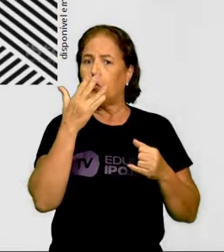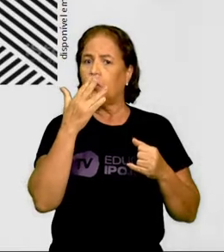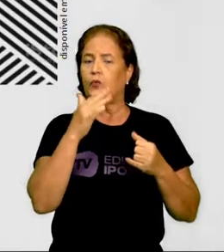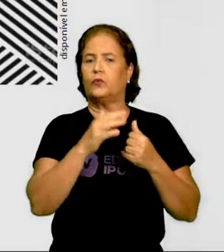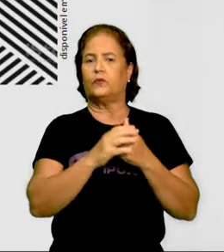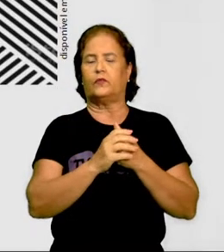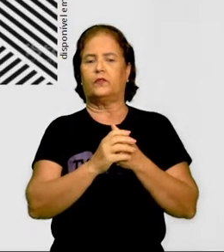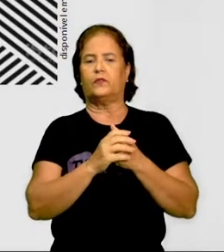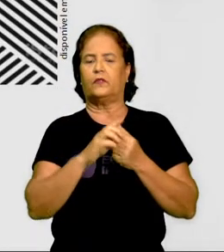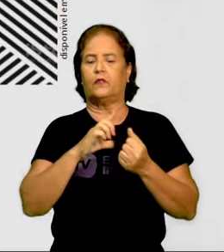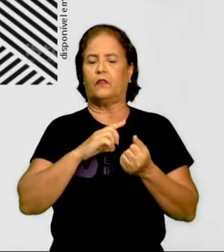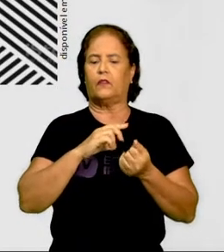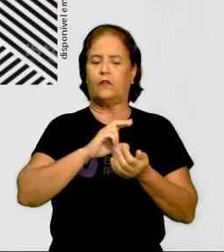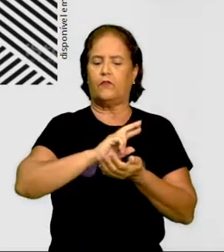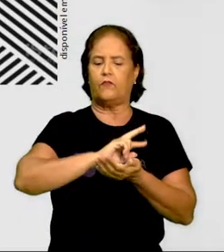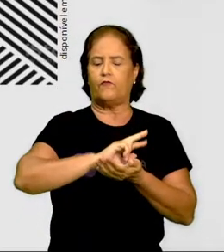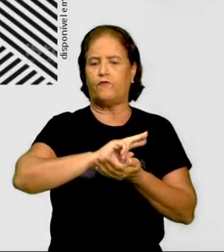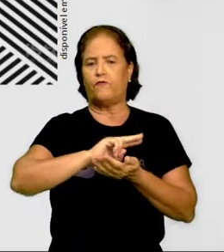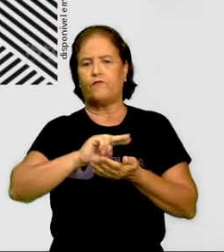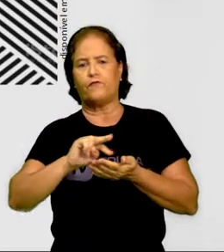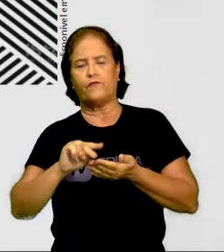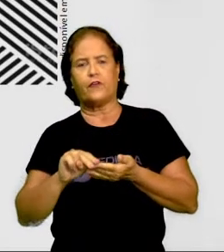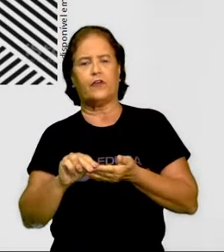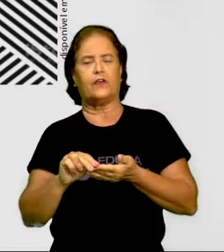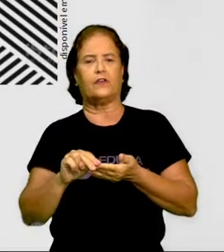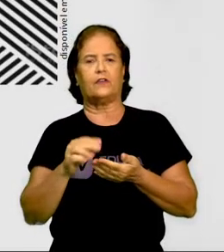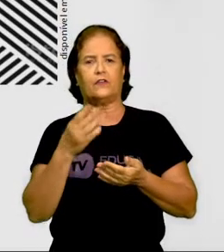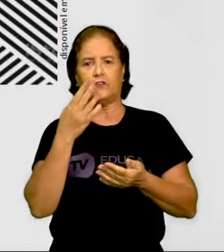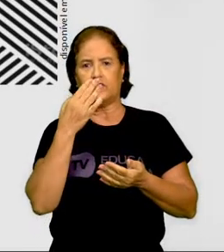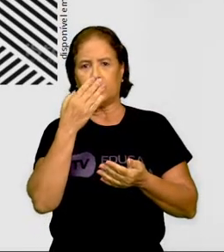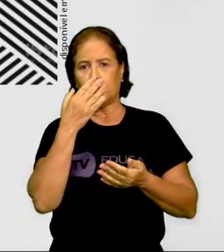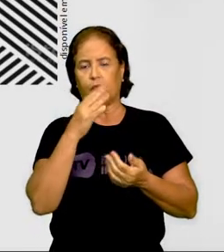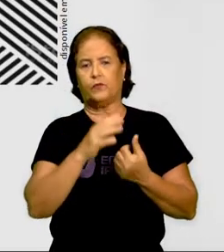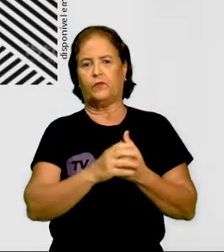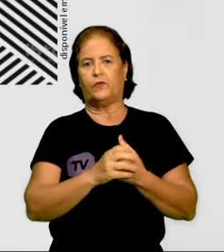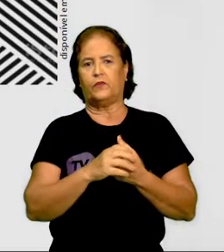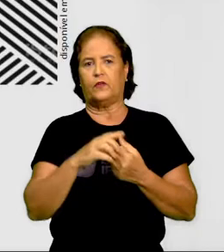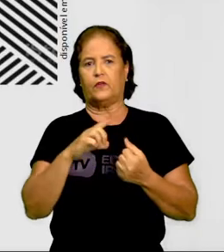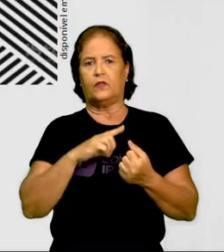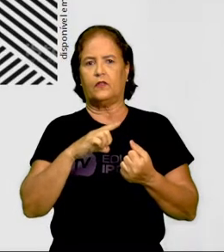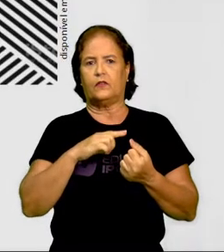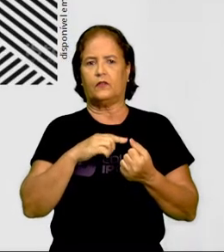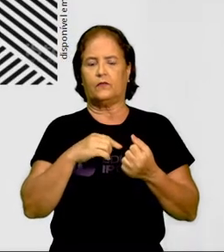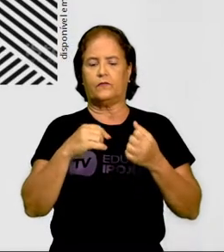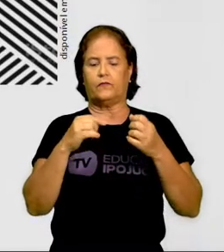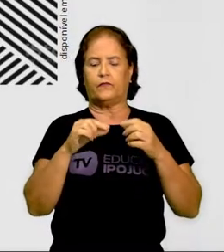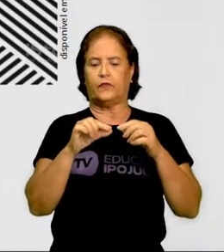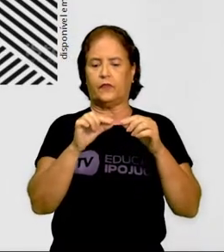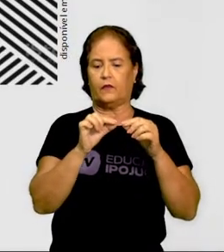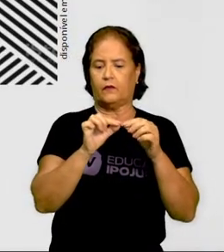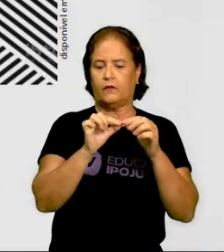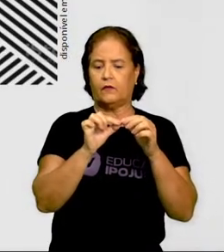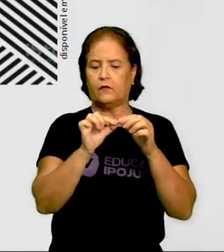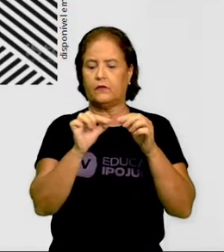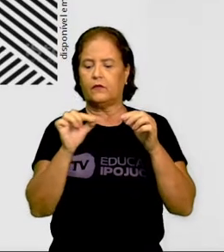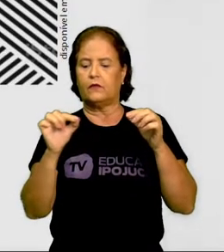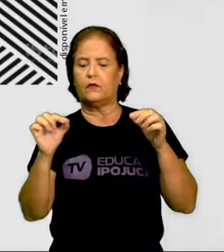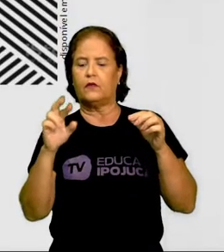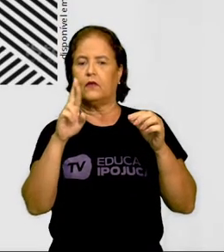diversidade de cores, né, nessa imagem. Aqui nós temos as linhas retas, ó,